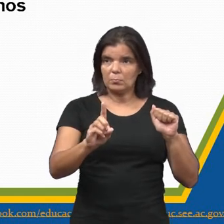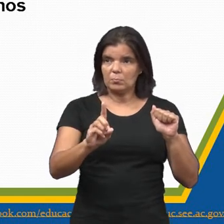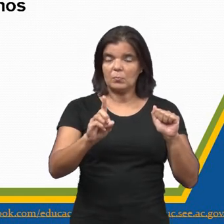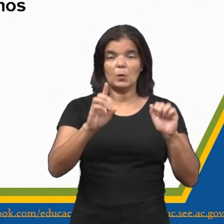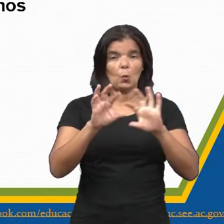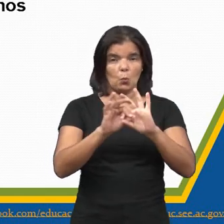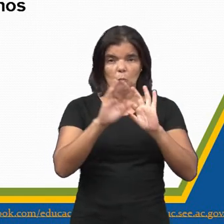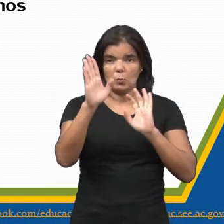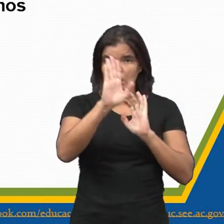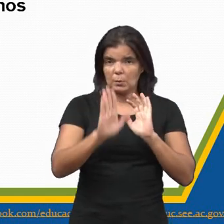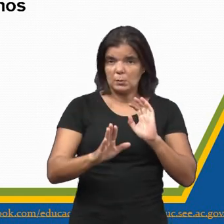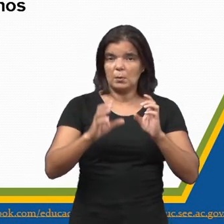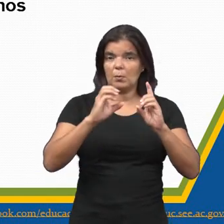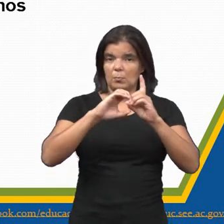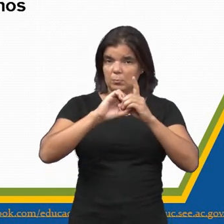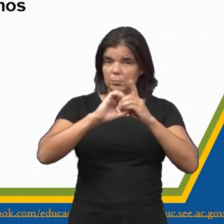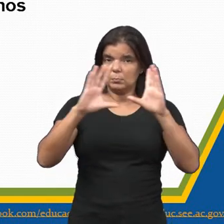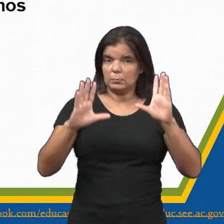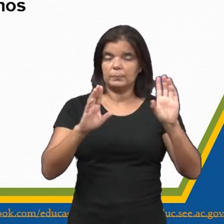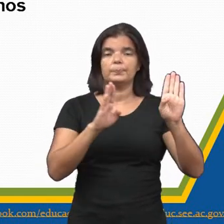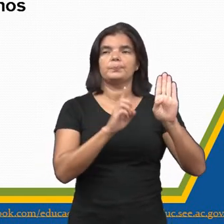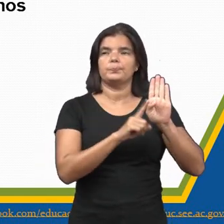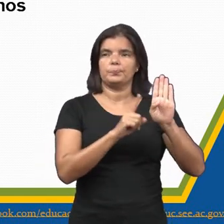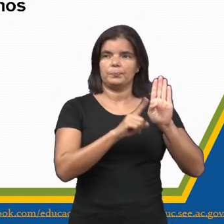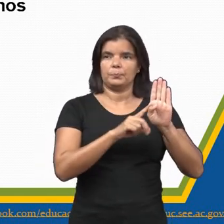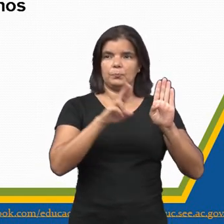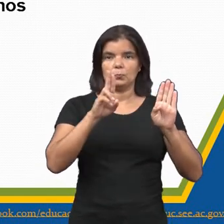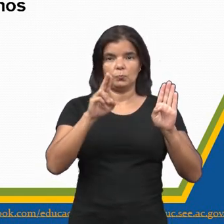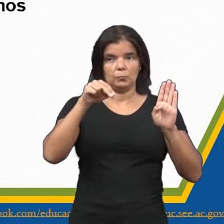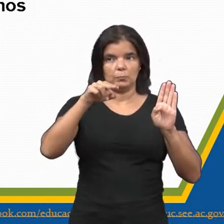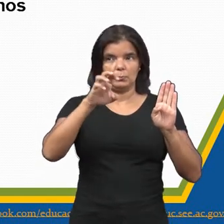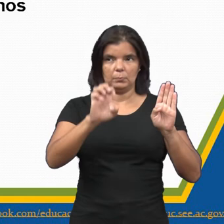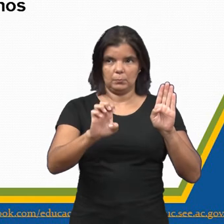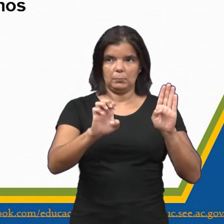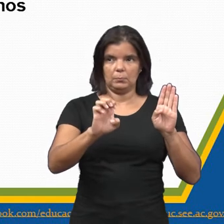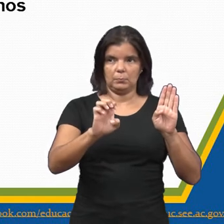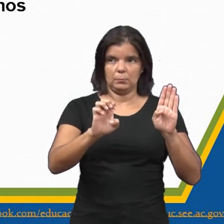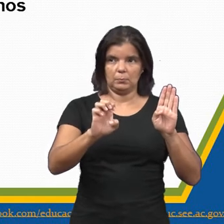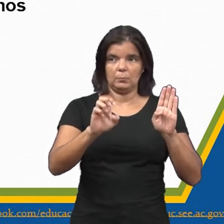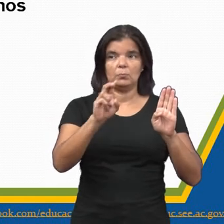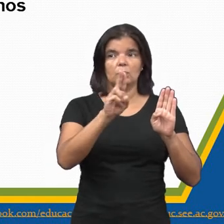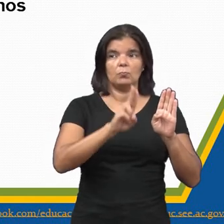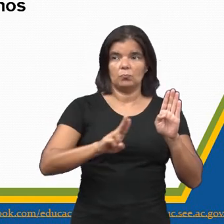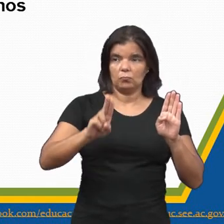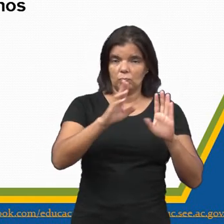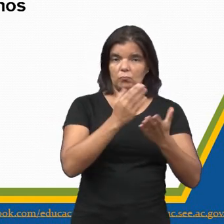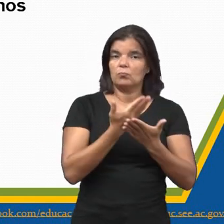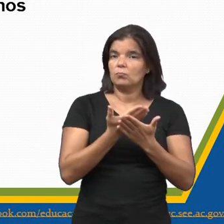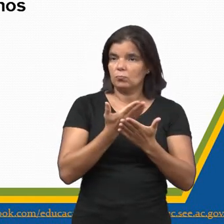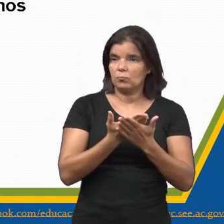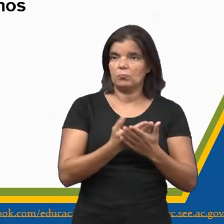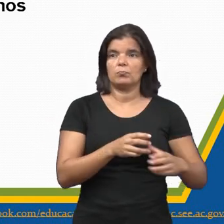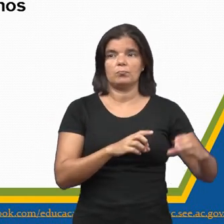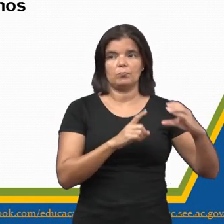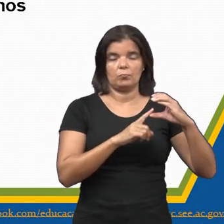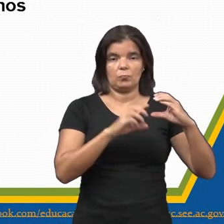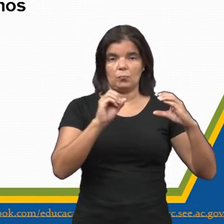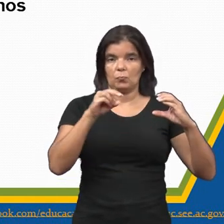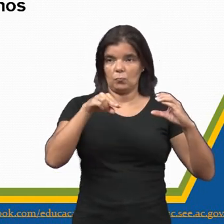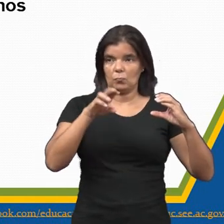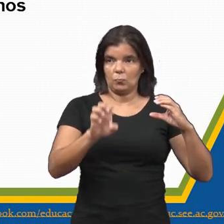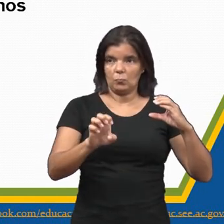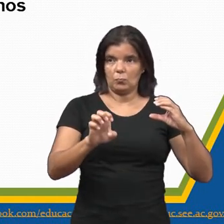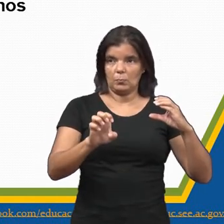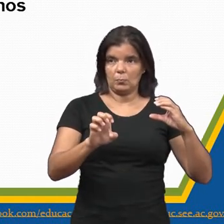União Nacional Democrática? Letra B. UNE, União Nacional dos Estudantes? Letra C.